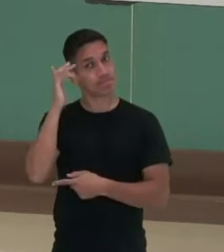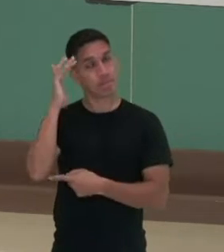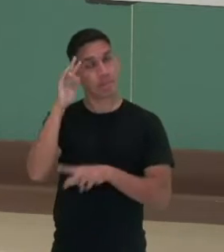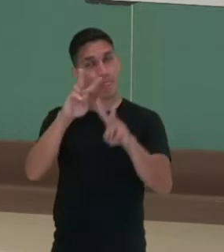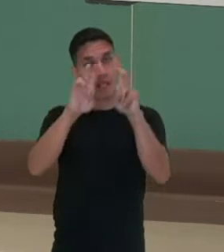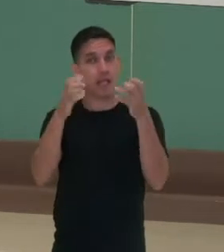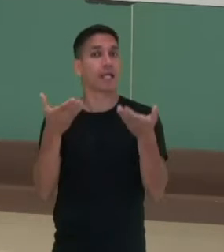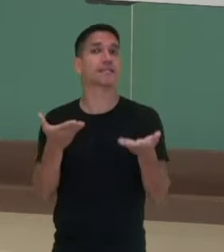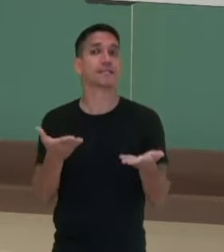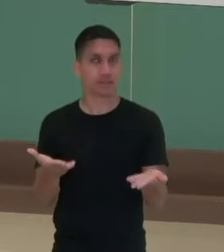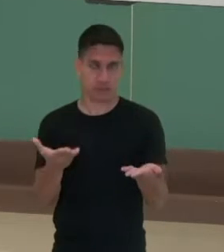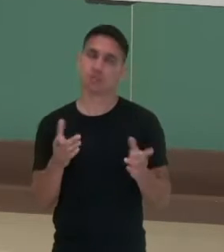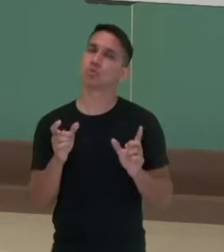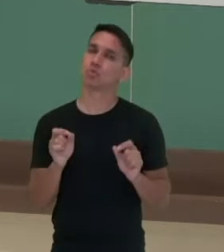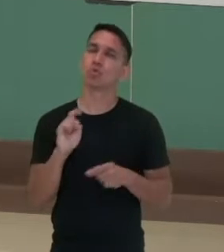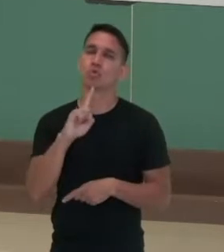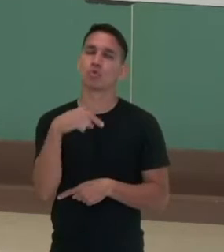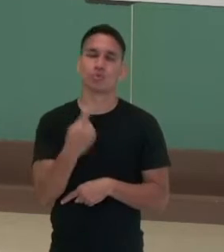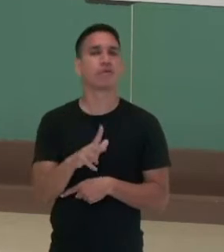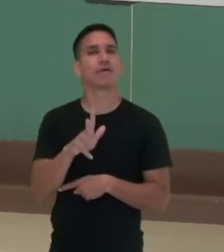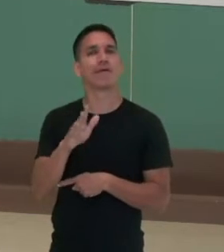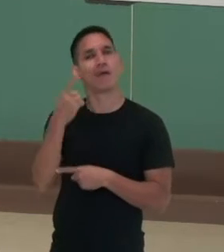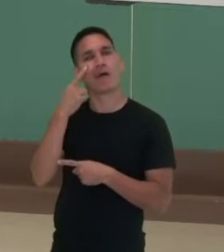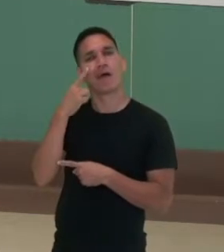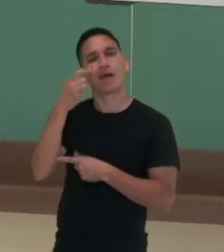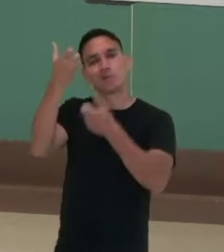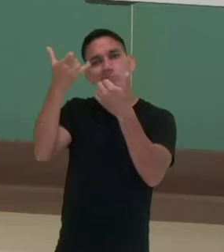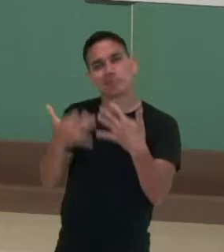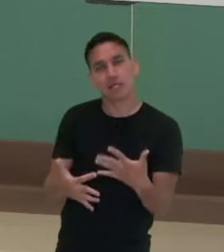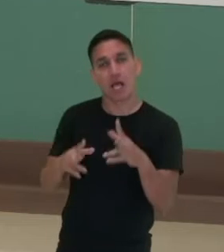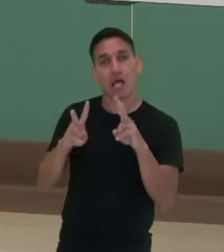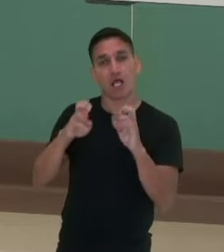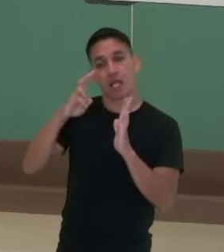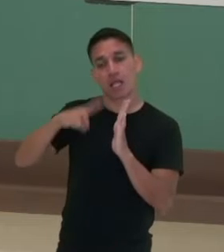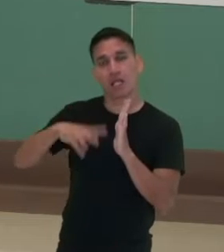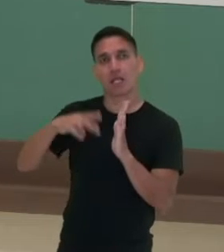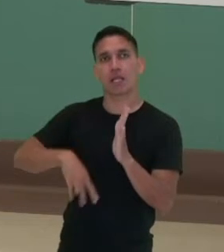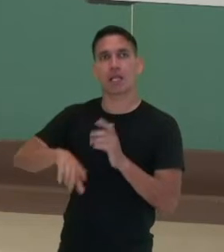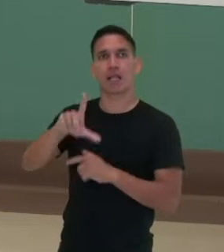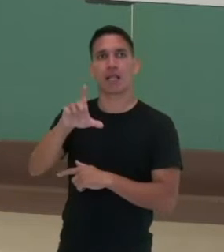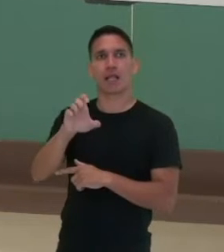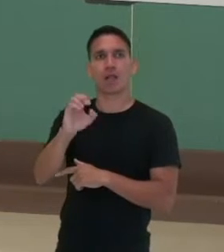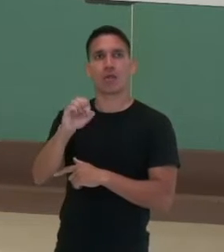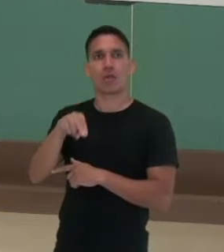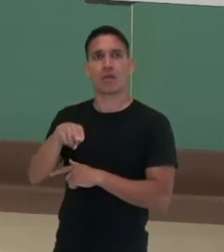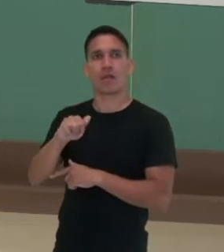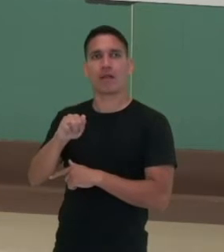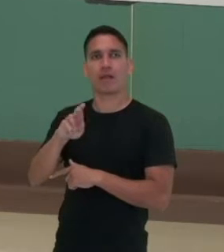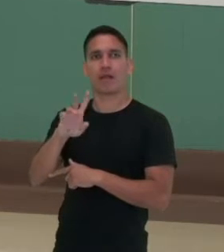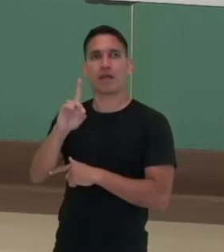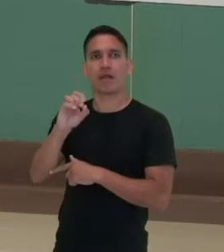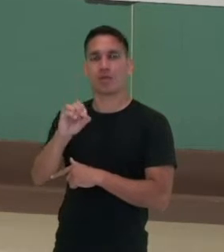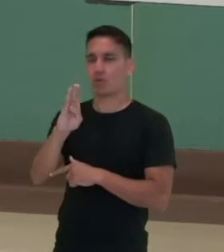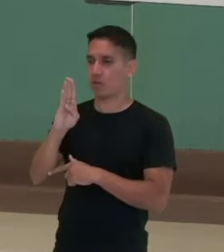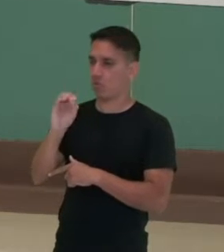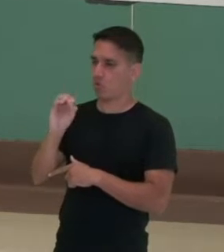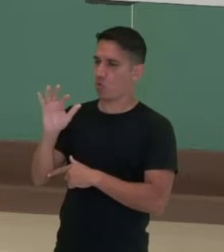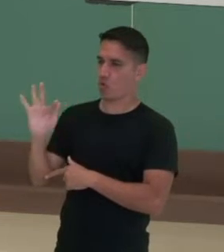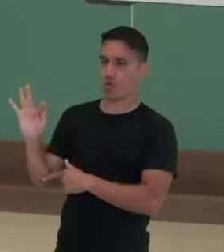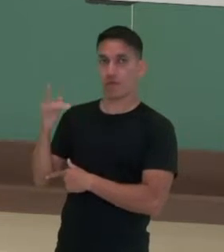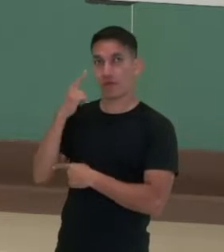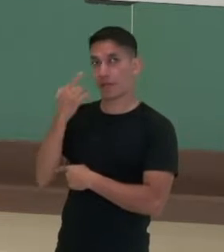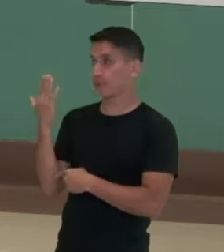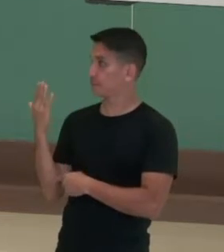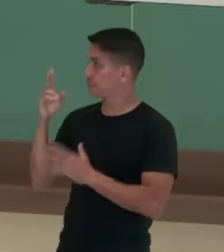pouquinho sobre isso, a gente vai falar um pouquinho sobre Leonardo Boff, que é um eminente